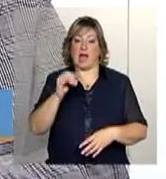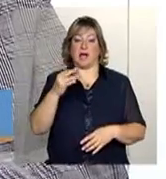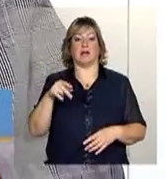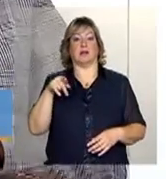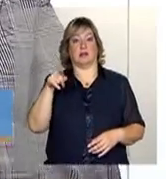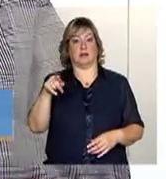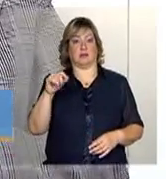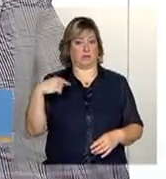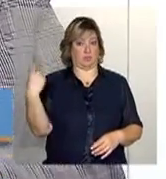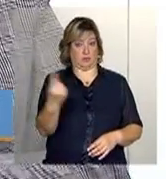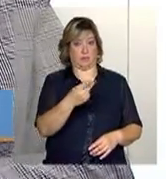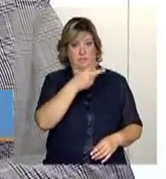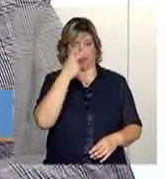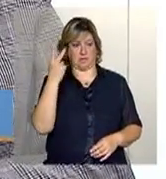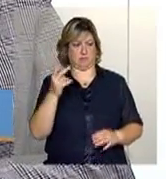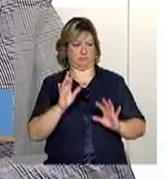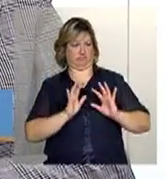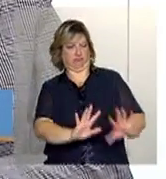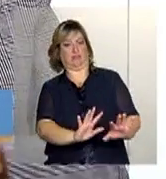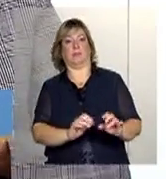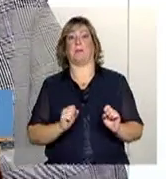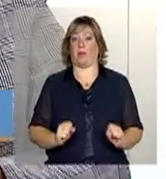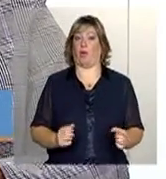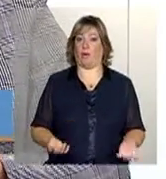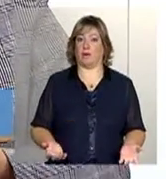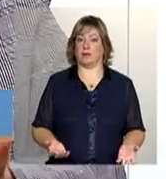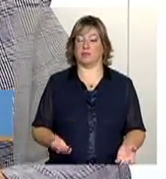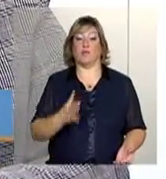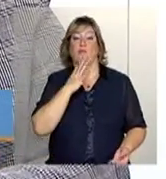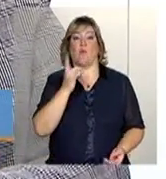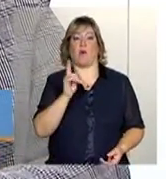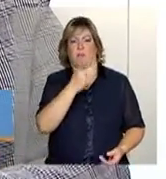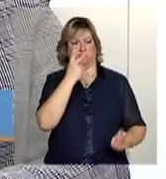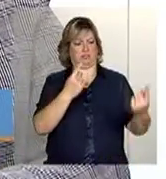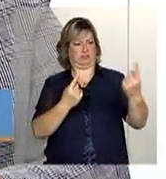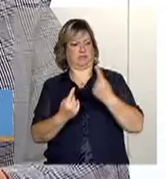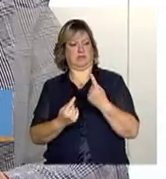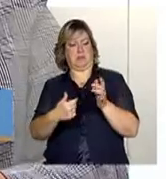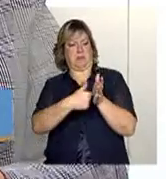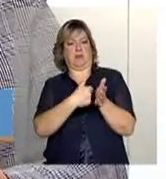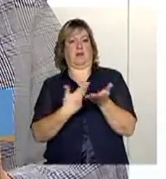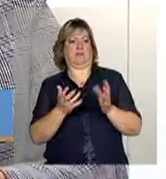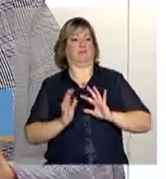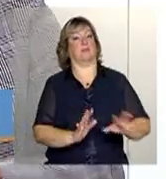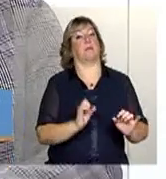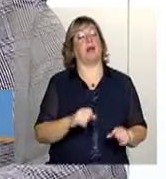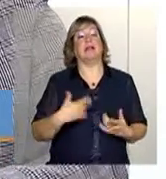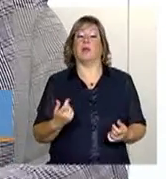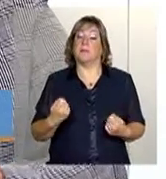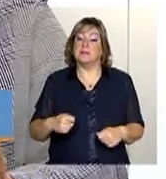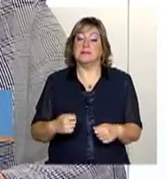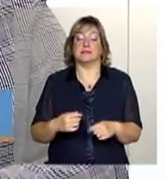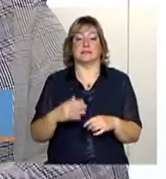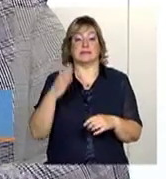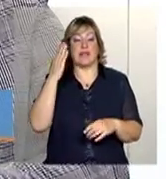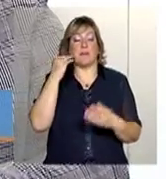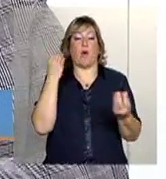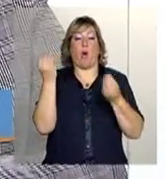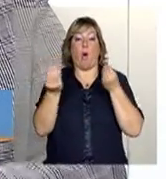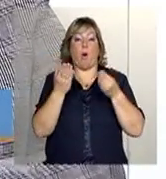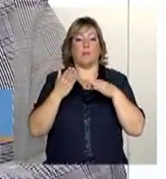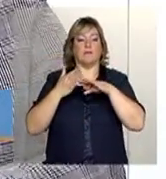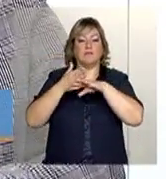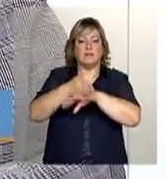tentativa deles vai ser não receber, entendeu? Porque não conhecem, porque muitas vezes foram alvos de ações não adequadas do governo, do poder